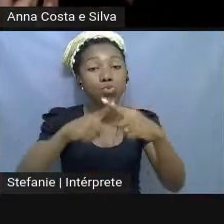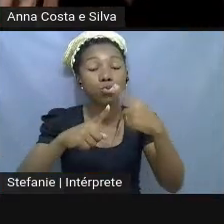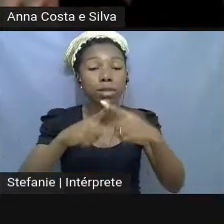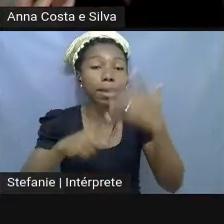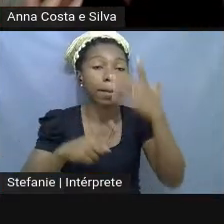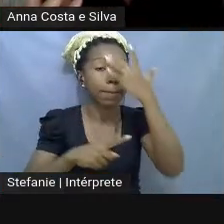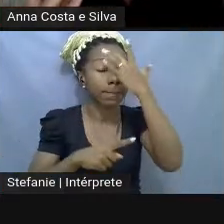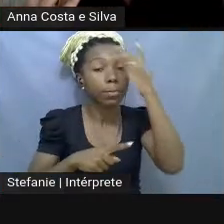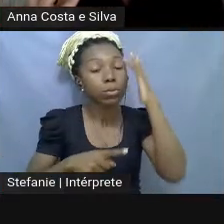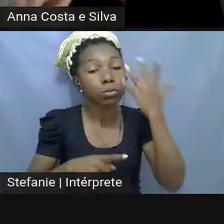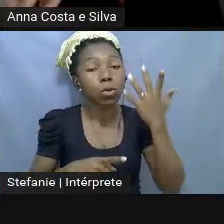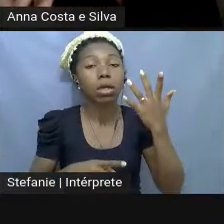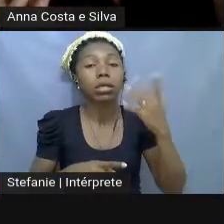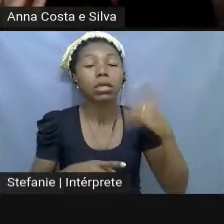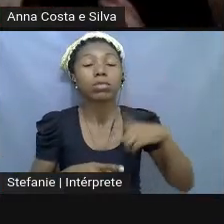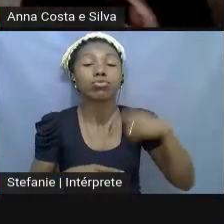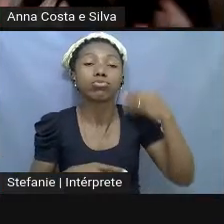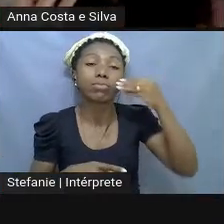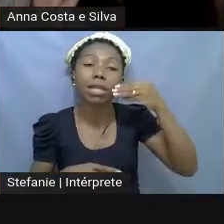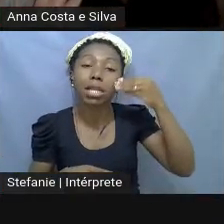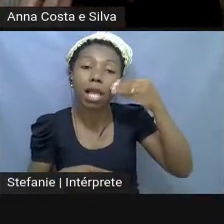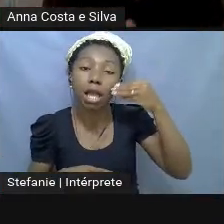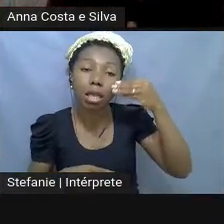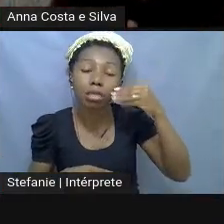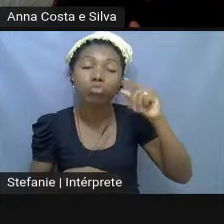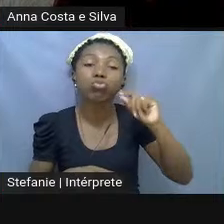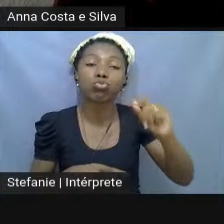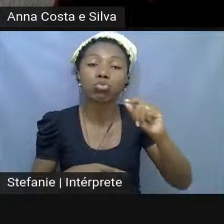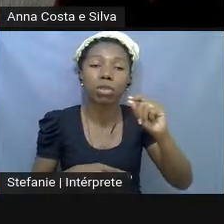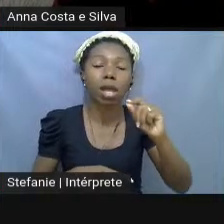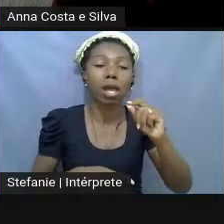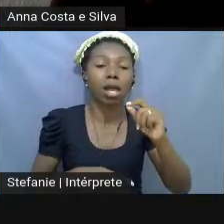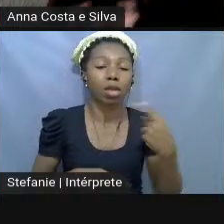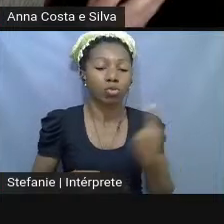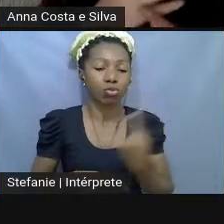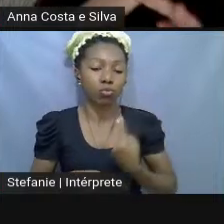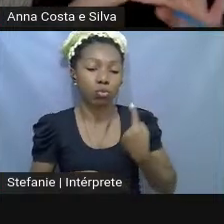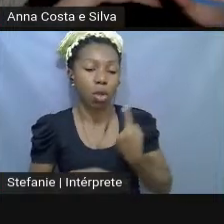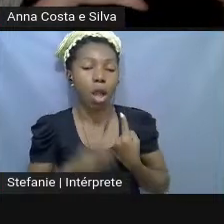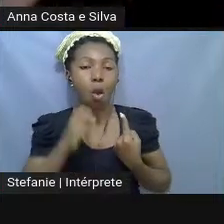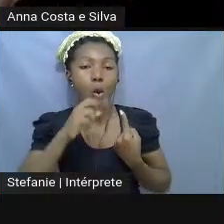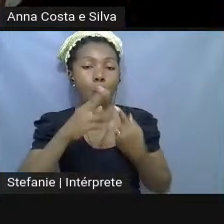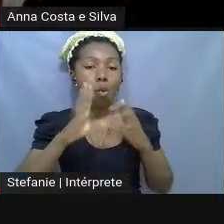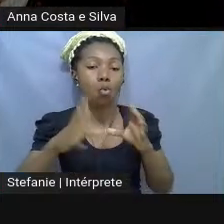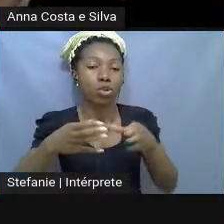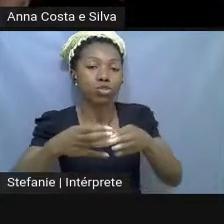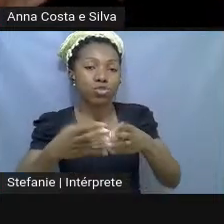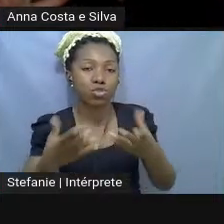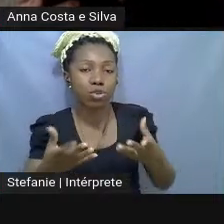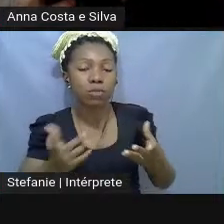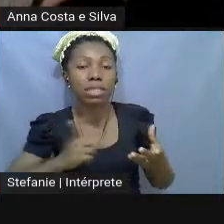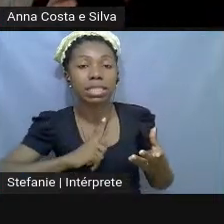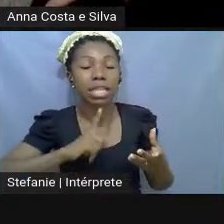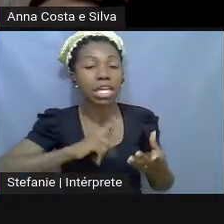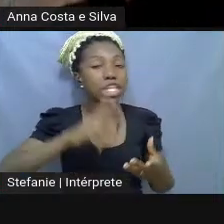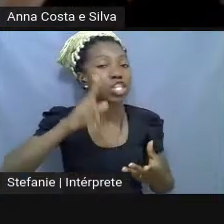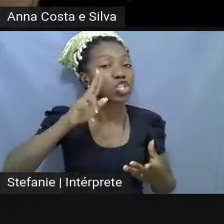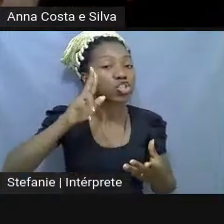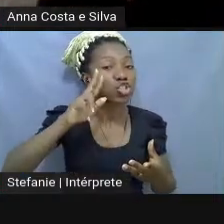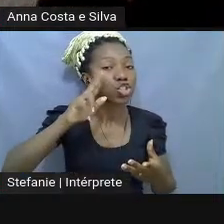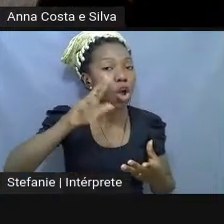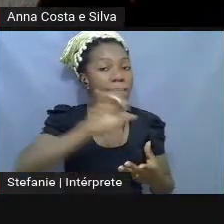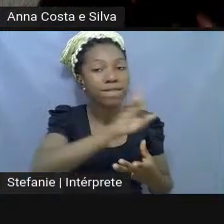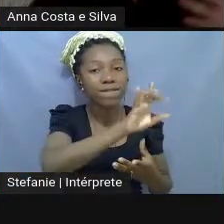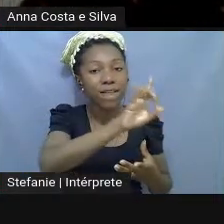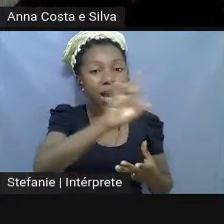de... De novo, essa coisa do individual e do coletivo, né? Essas várias histórias juntas, elas se tornam uma